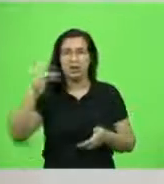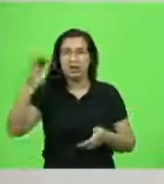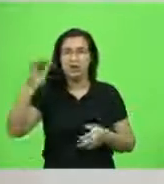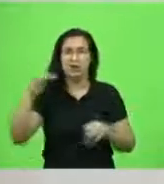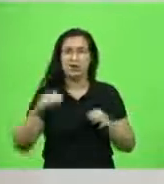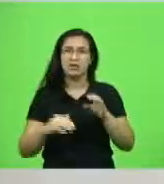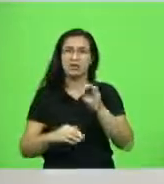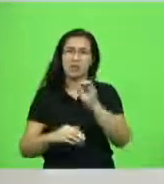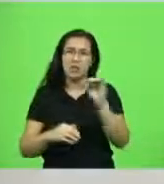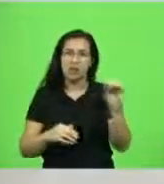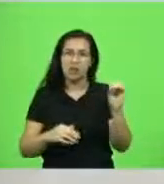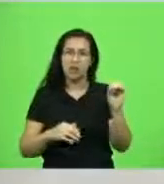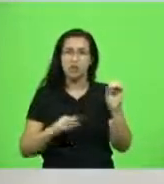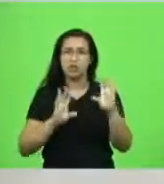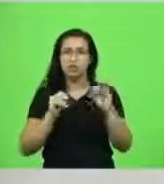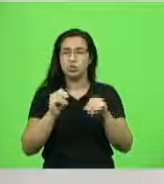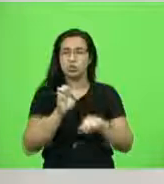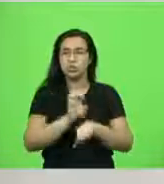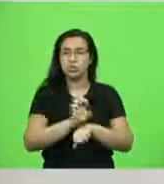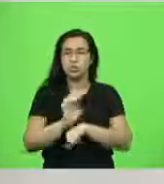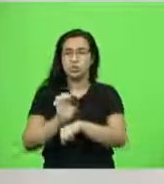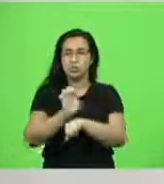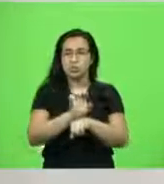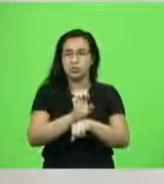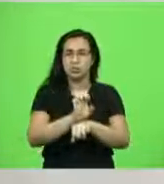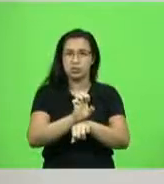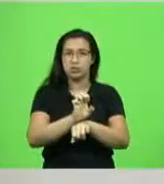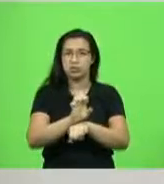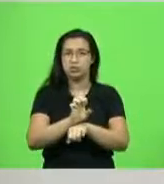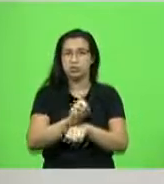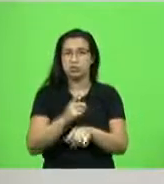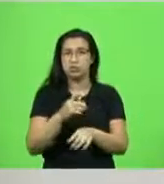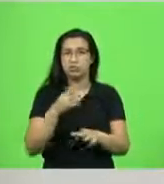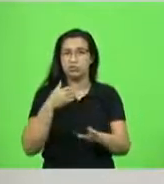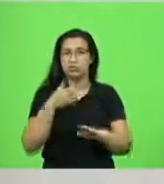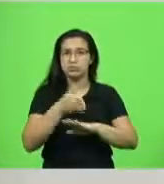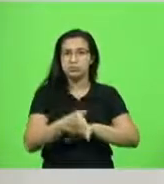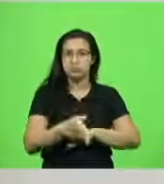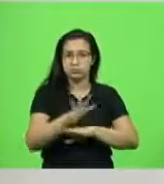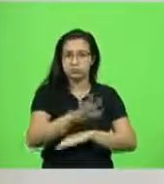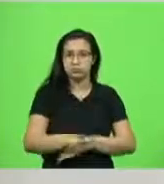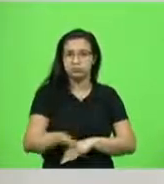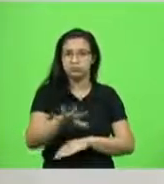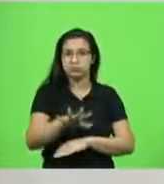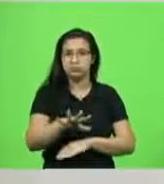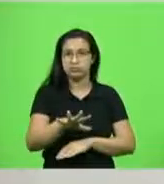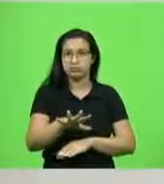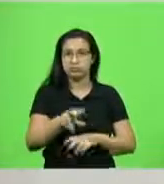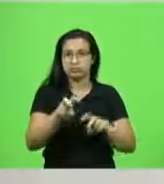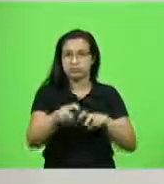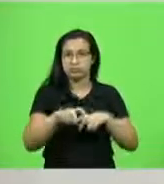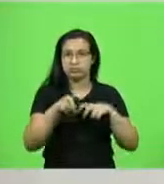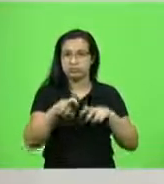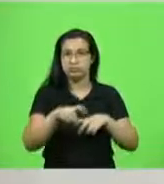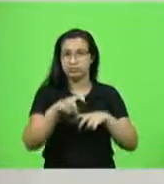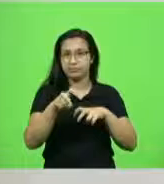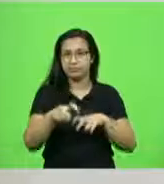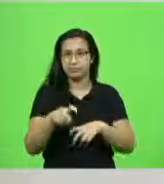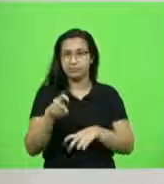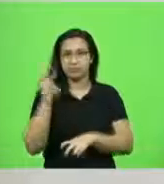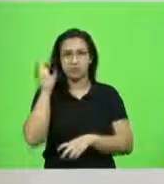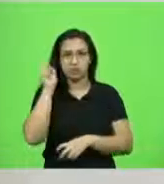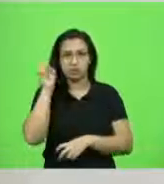Catarina, em todo o Estado, onde você entra numa região rural, e você escuta